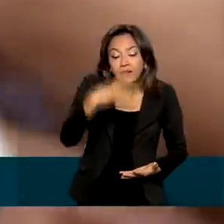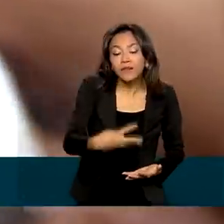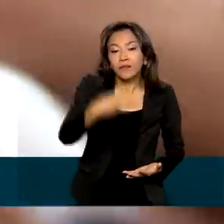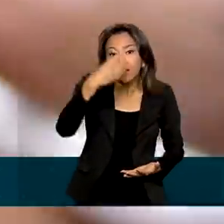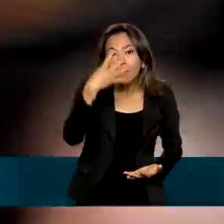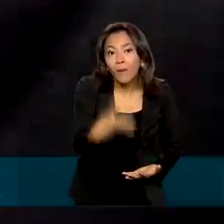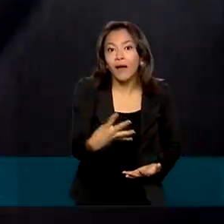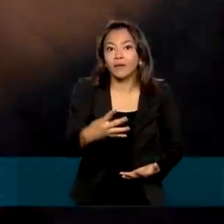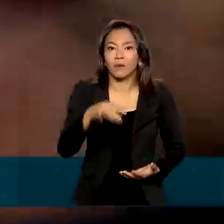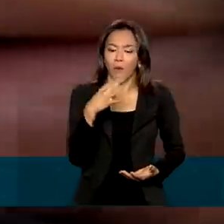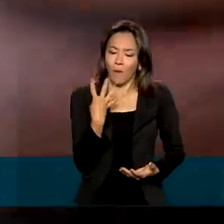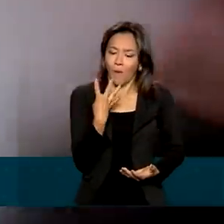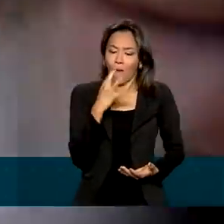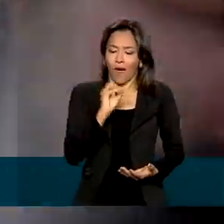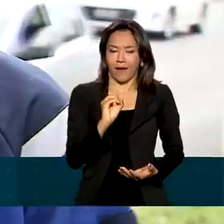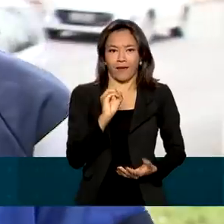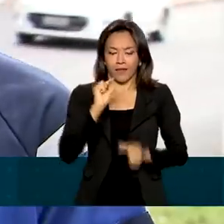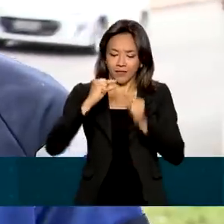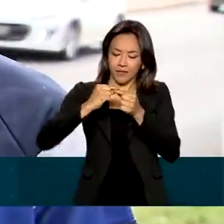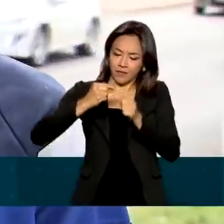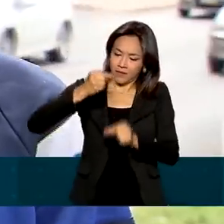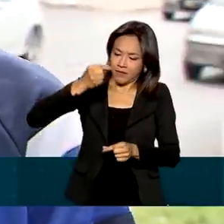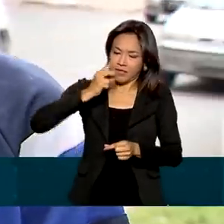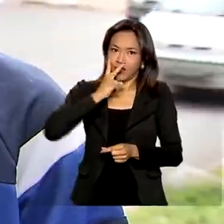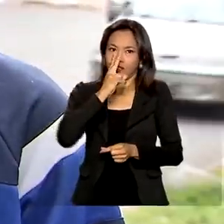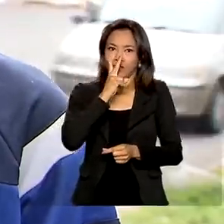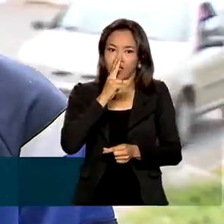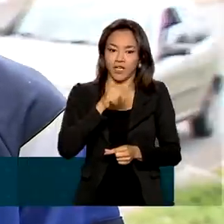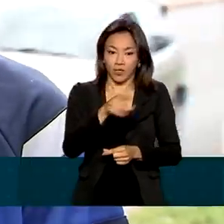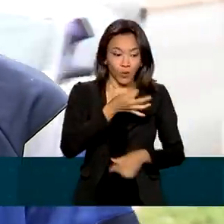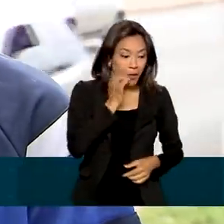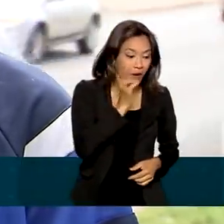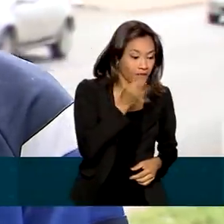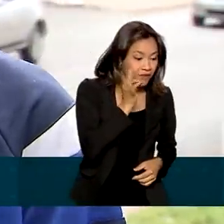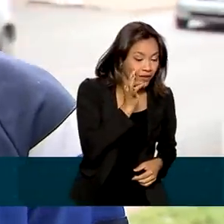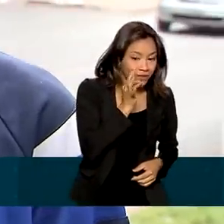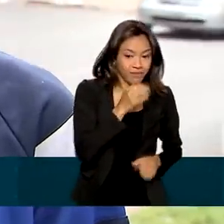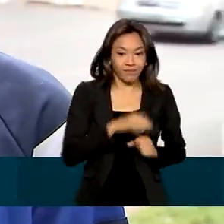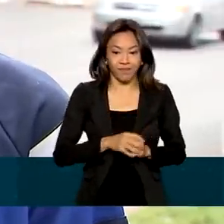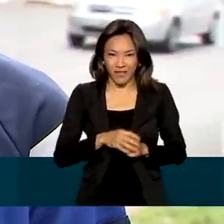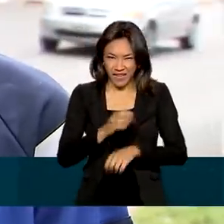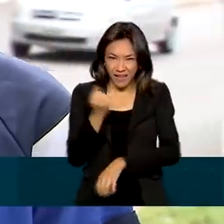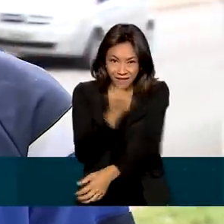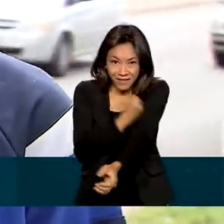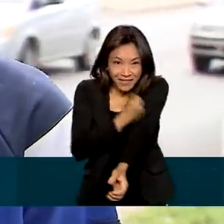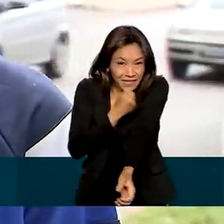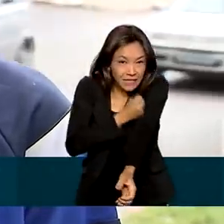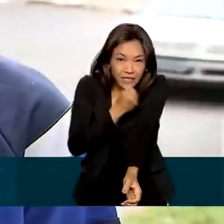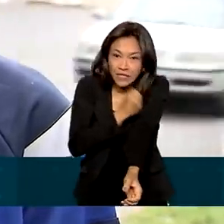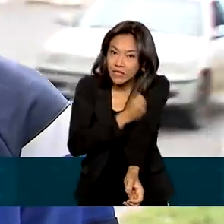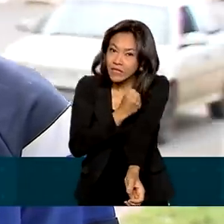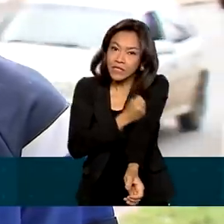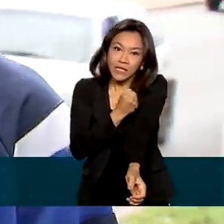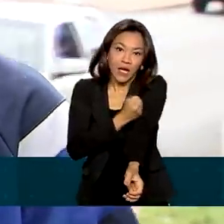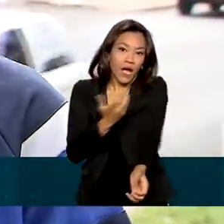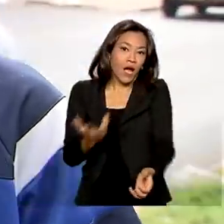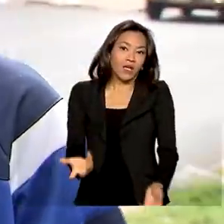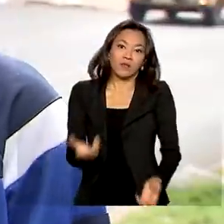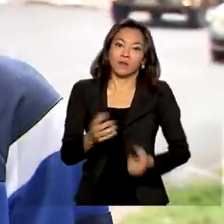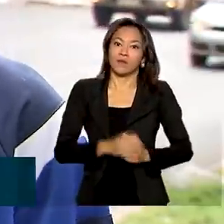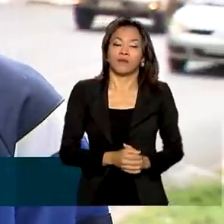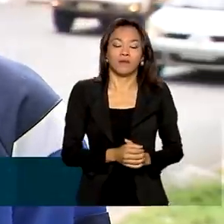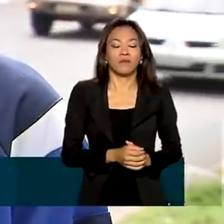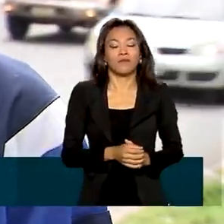consome 40 cigarros por dia. Para tomar um café e não fumar um cigarro, a pessoa que é viciada, dependente da nicotina, ela